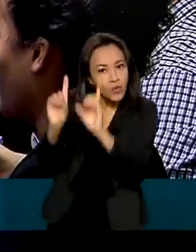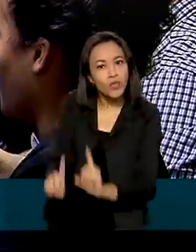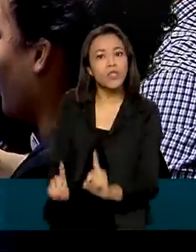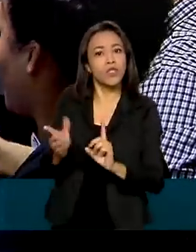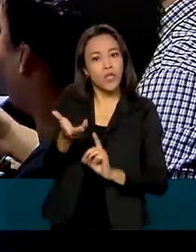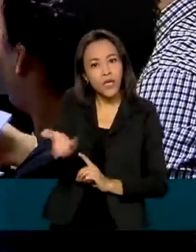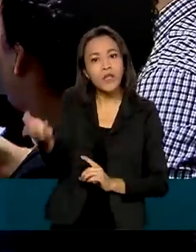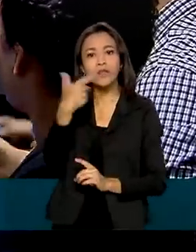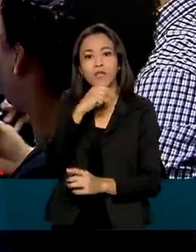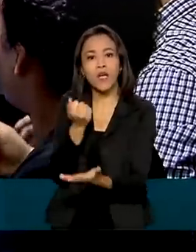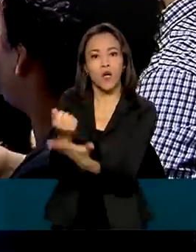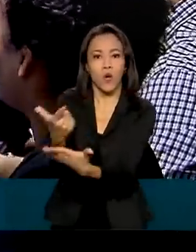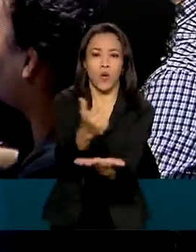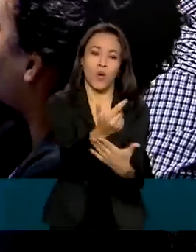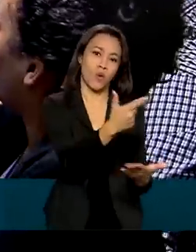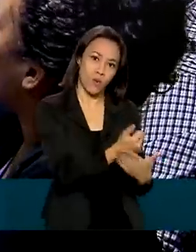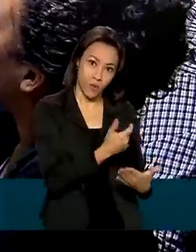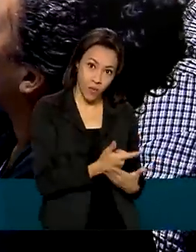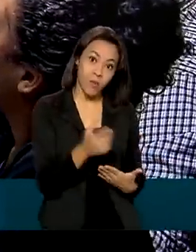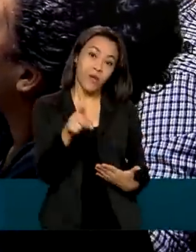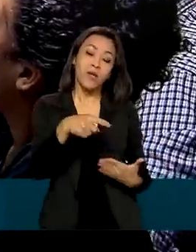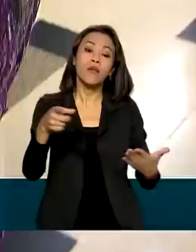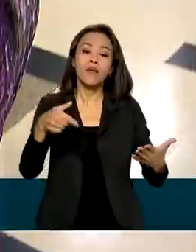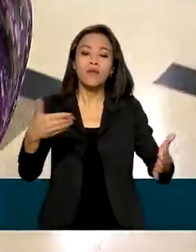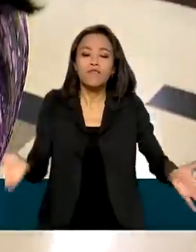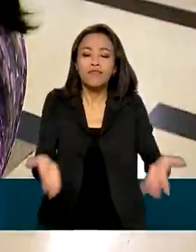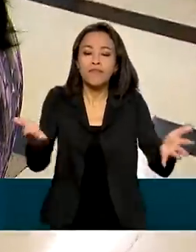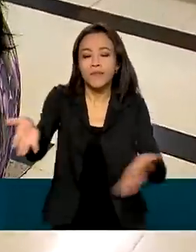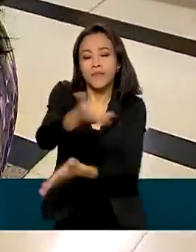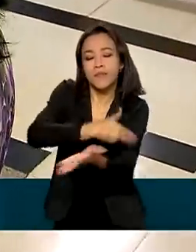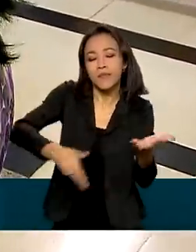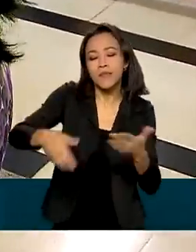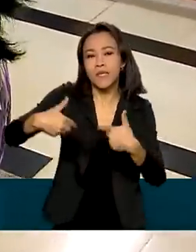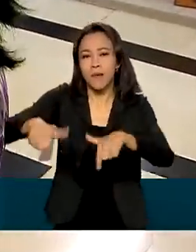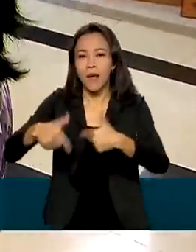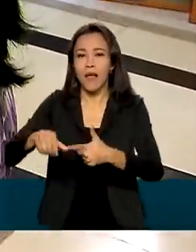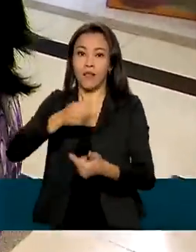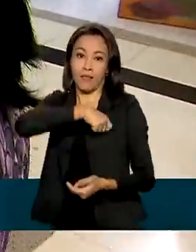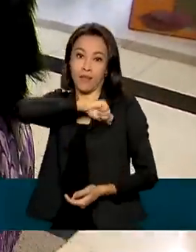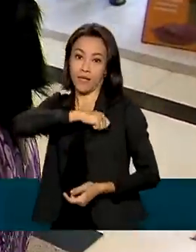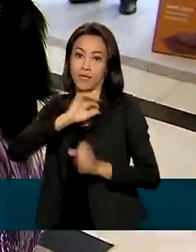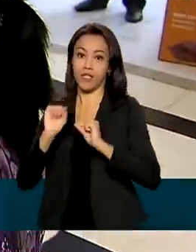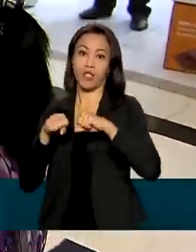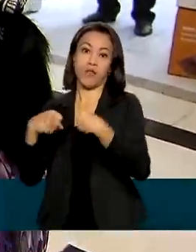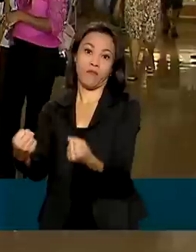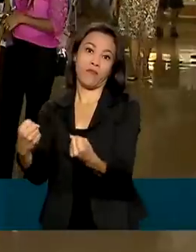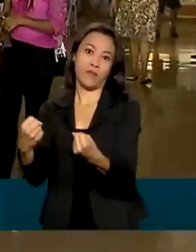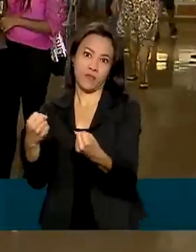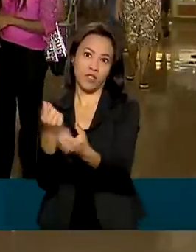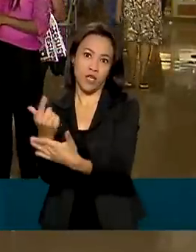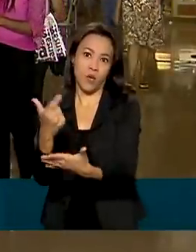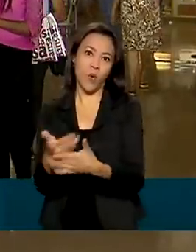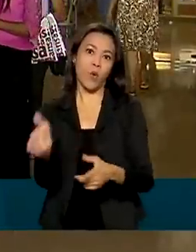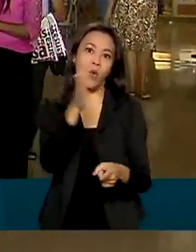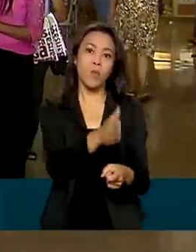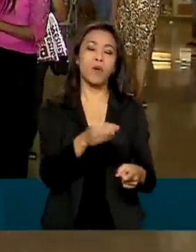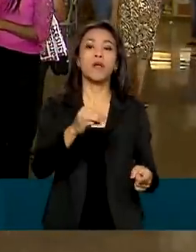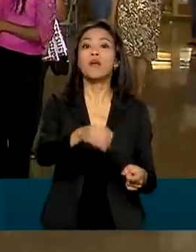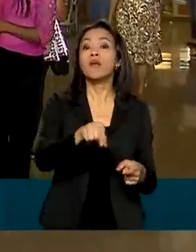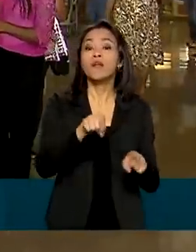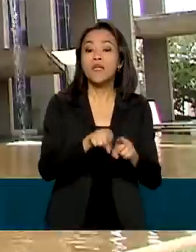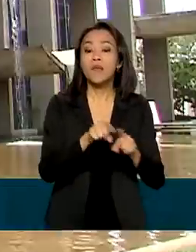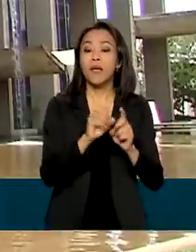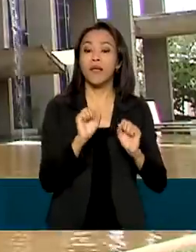e incentivar a atuação conjunta entre PROCONs, delegacias de defesa do consumidor e Defensoria